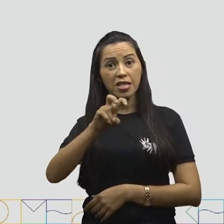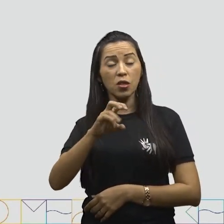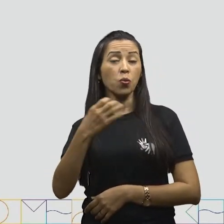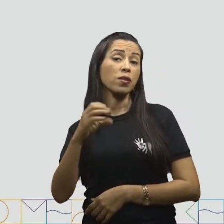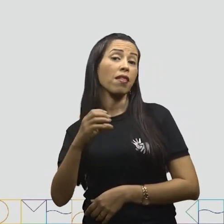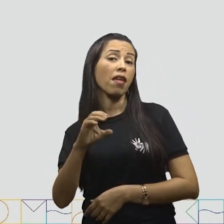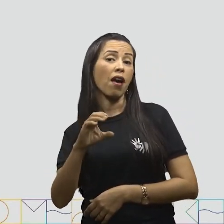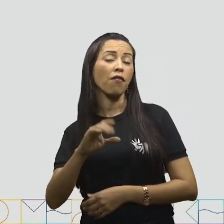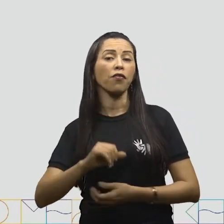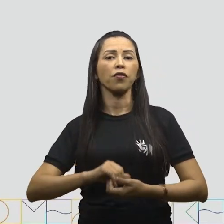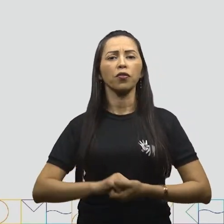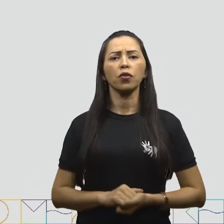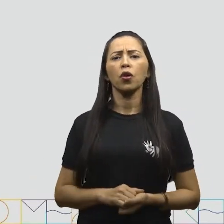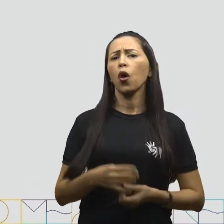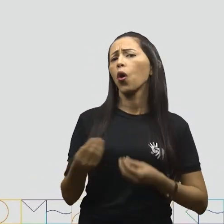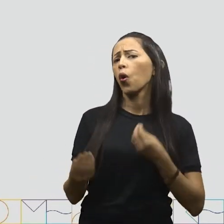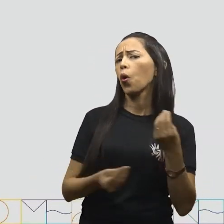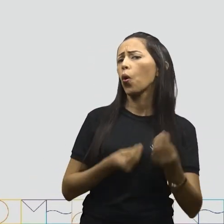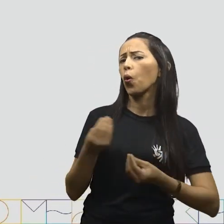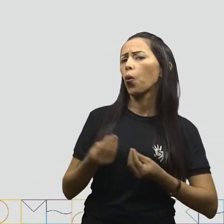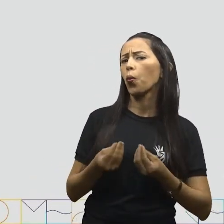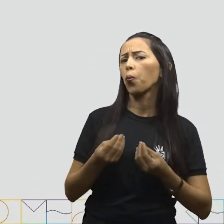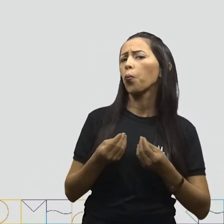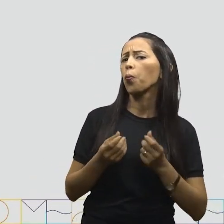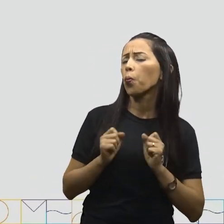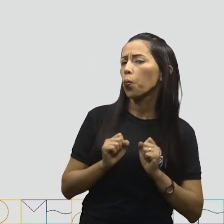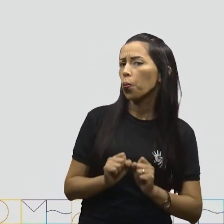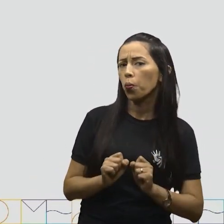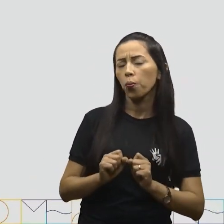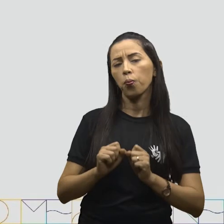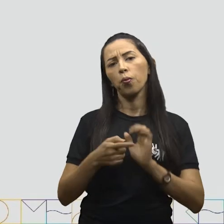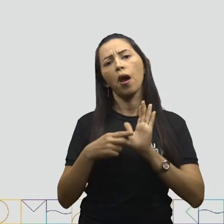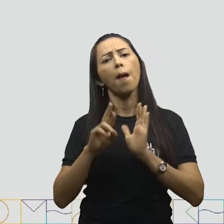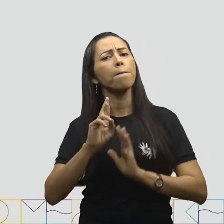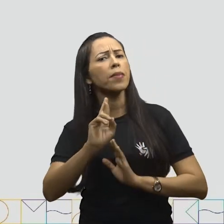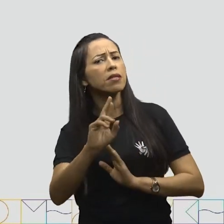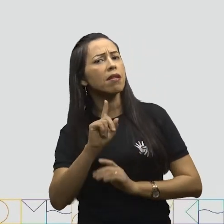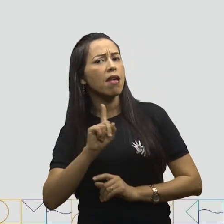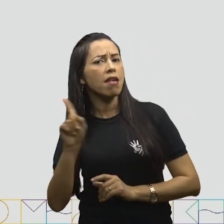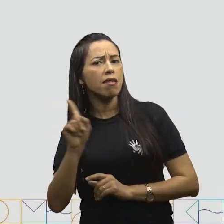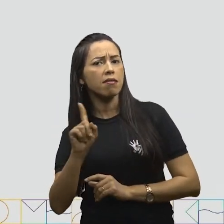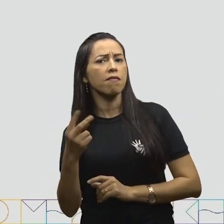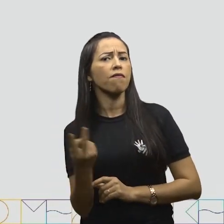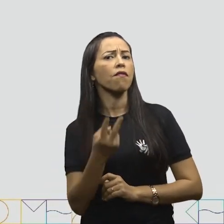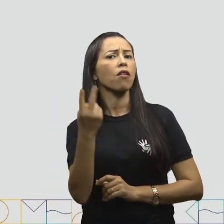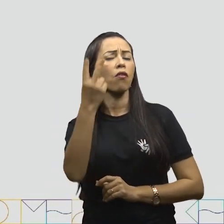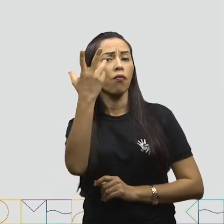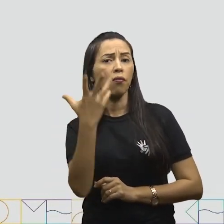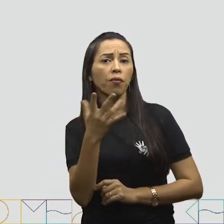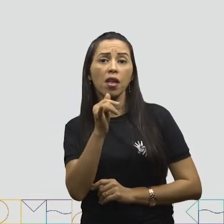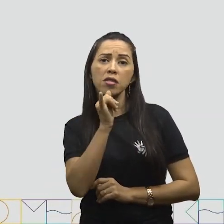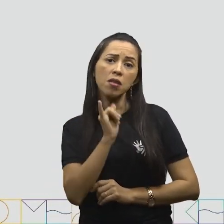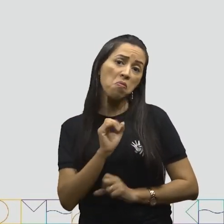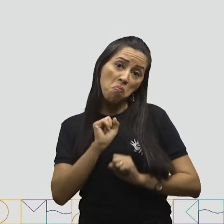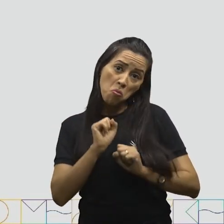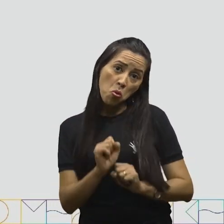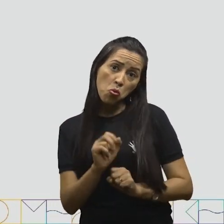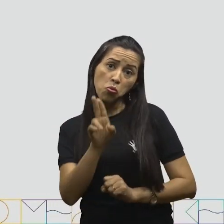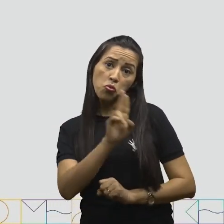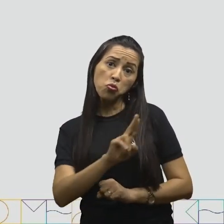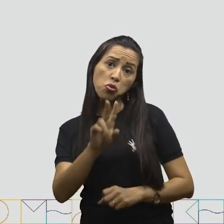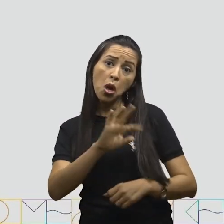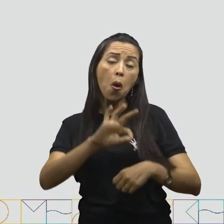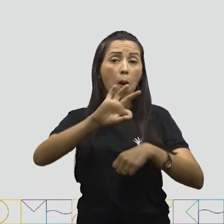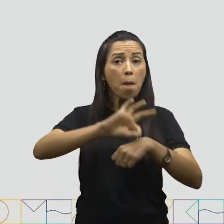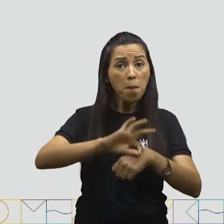Como será que podemos representar esse valor? Olha só. Podemos usar somente uma moeda